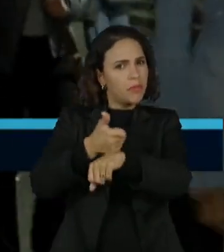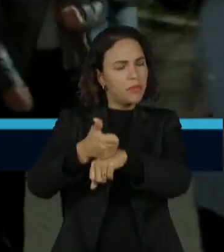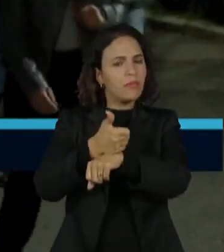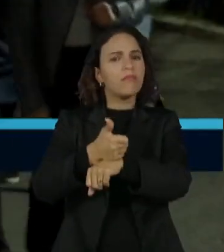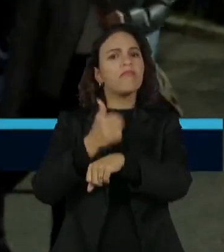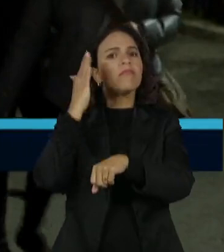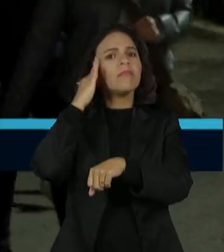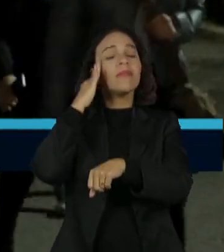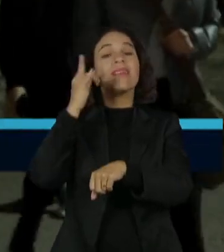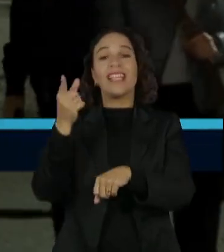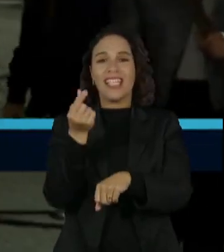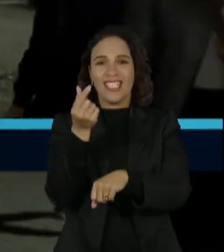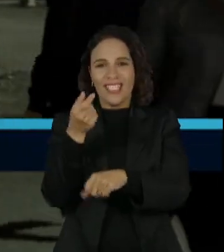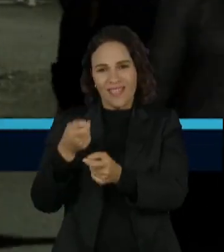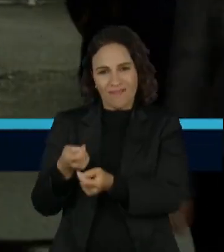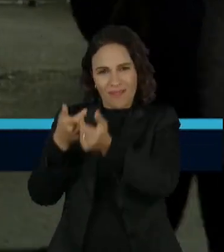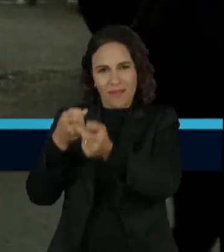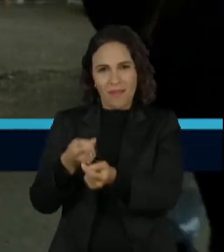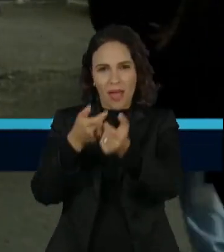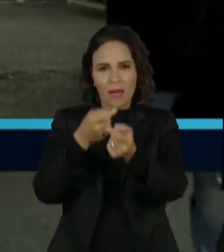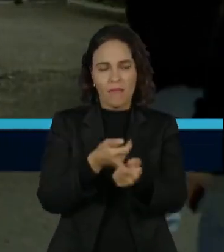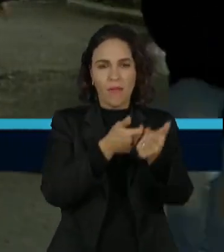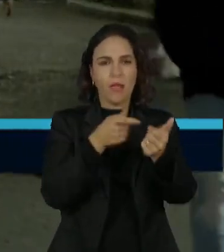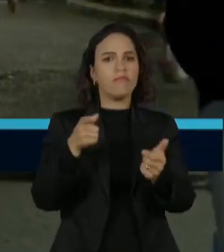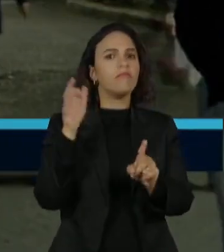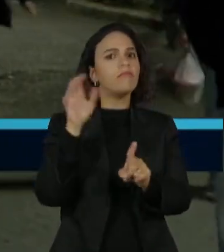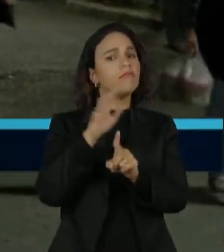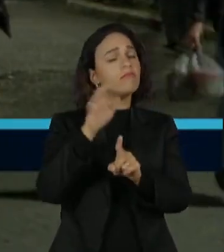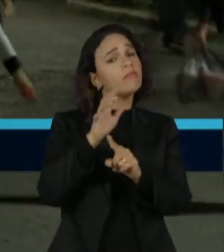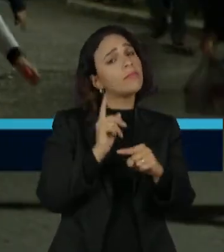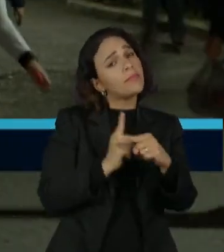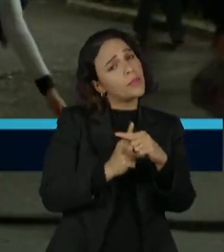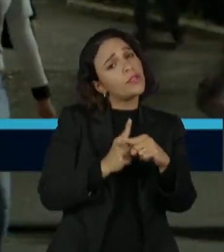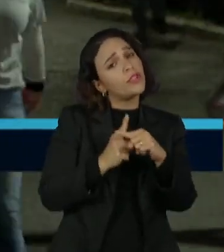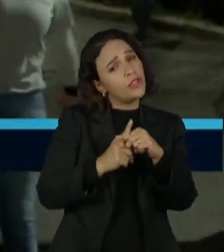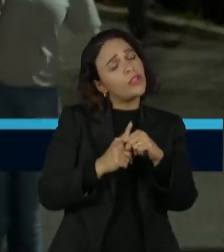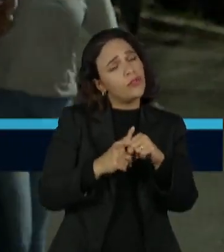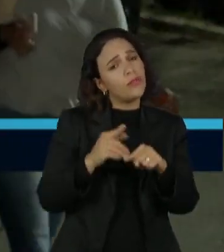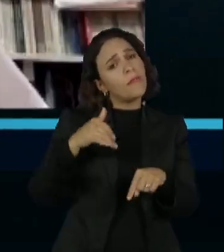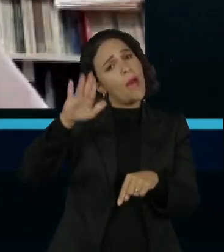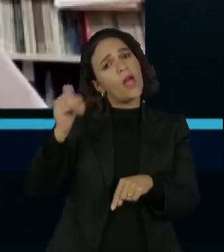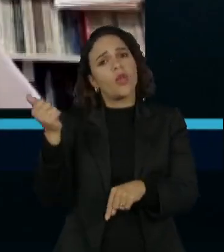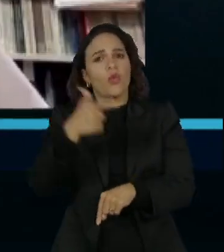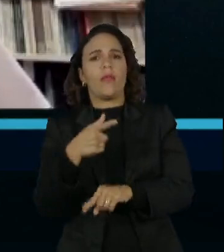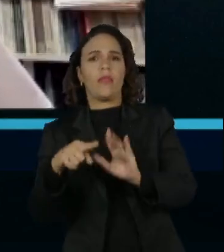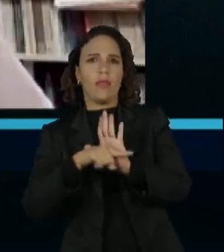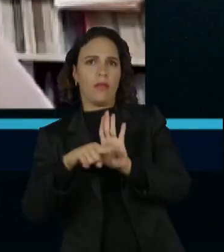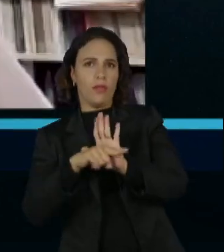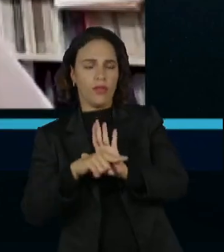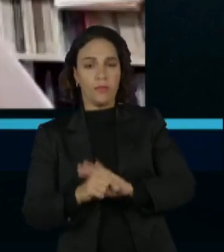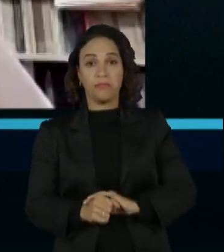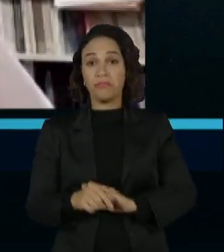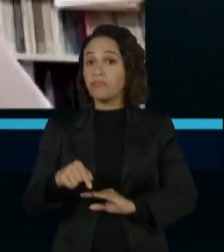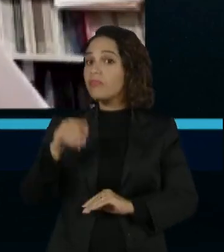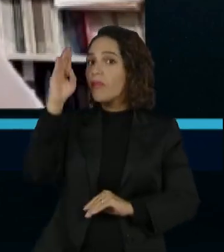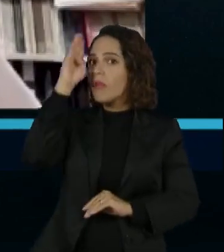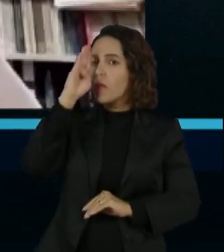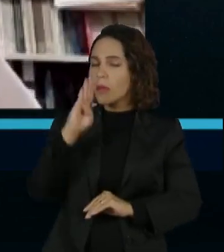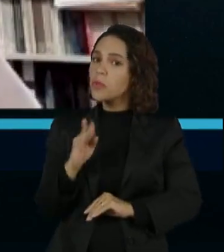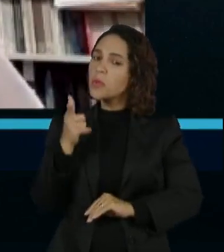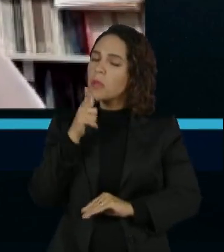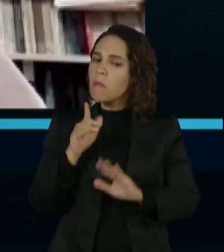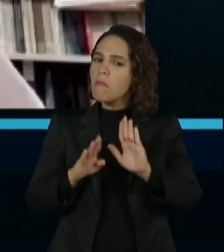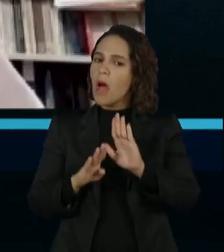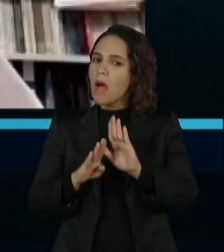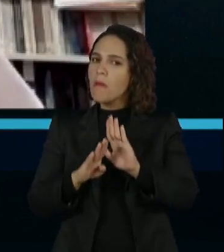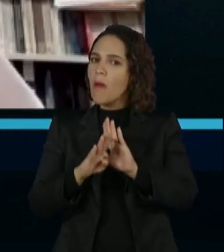programas de transferência de renda têm mais reflexos positivos do que negativos na economia. O Brasil recuperou posições que